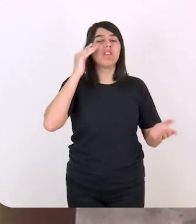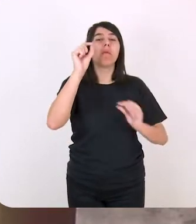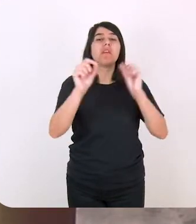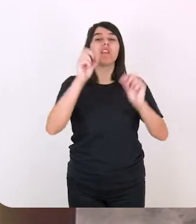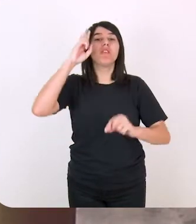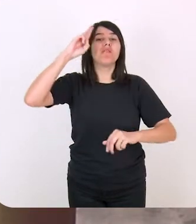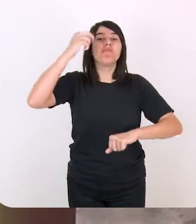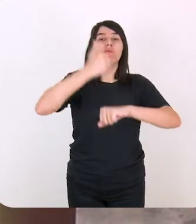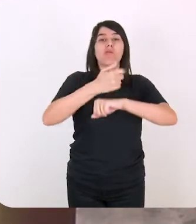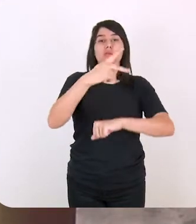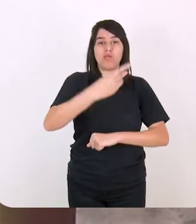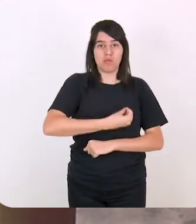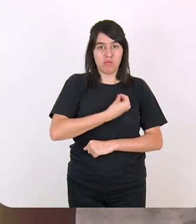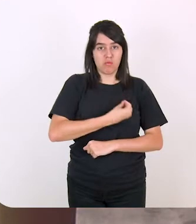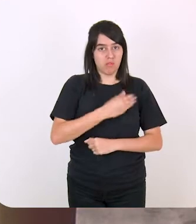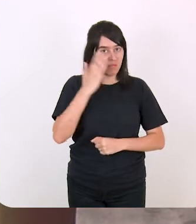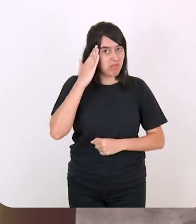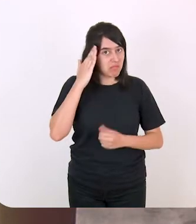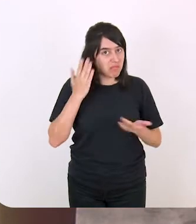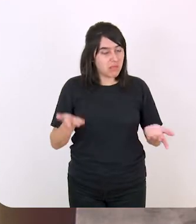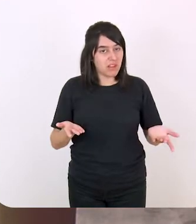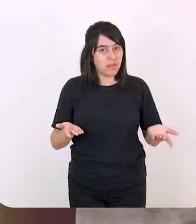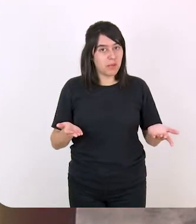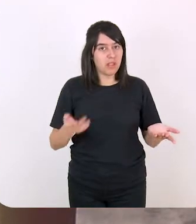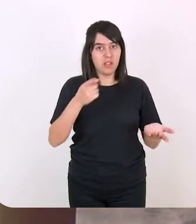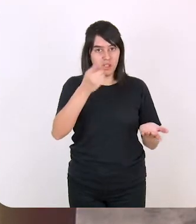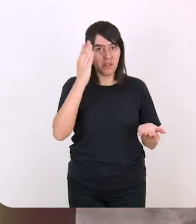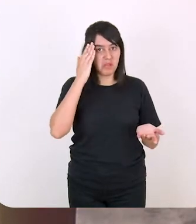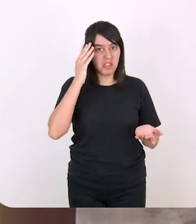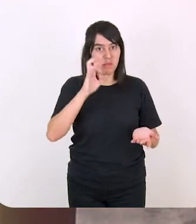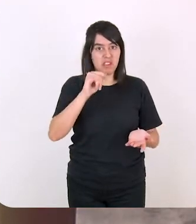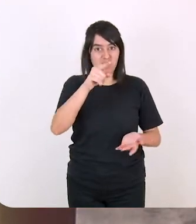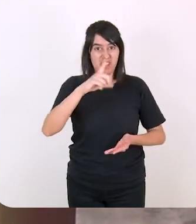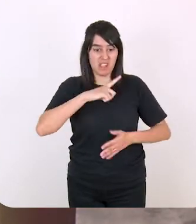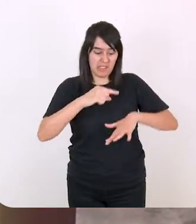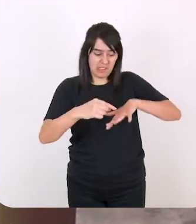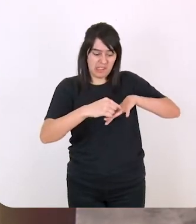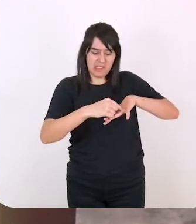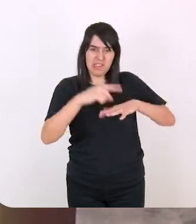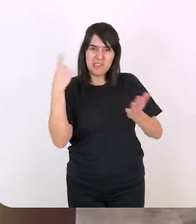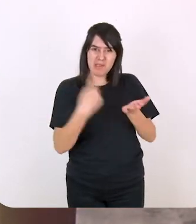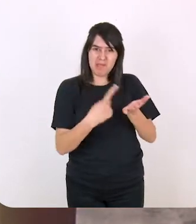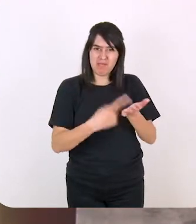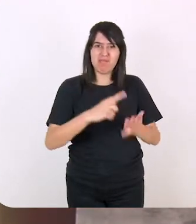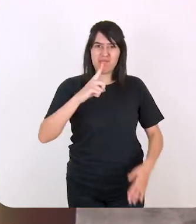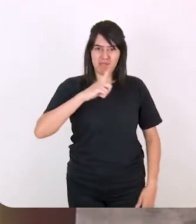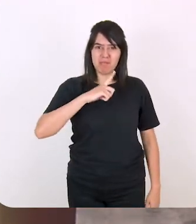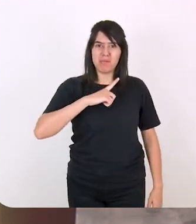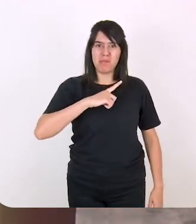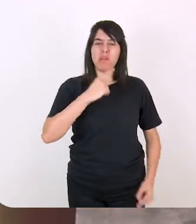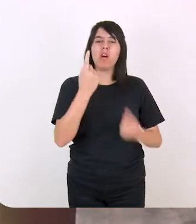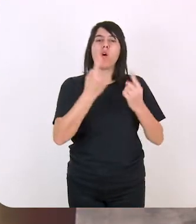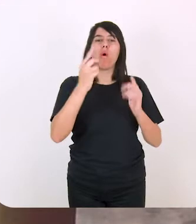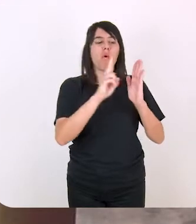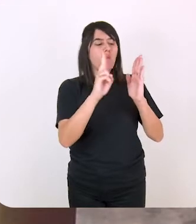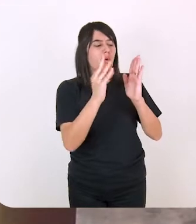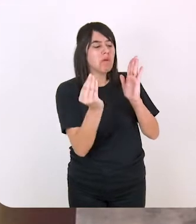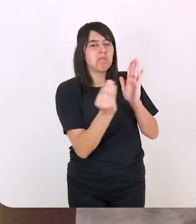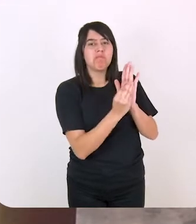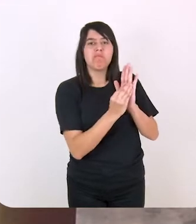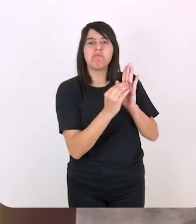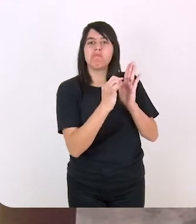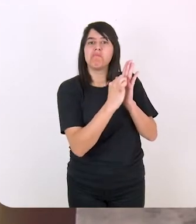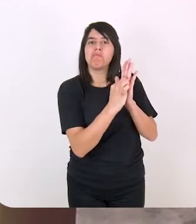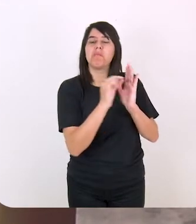quem é o seu dono? Você sabe que tipo de aliança você tem? E quem é o nome que tá escrito? Não